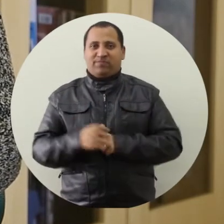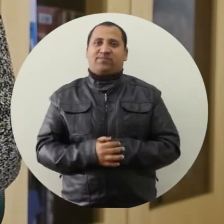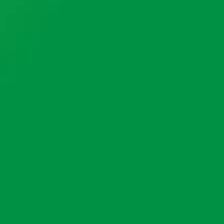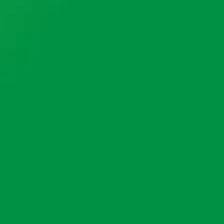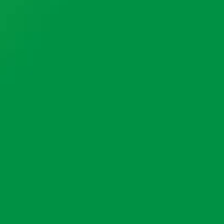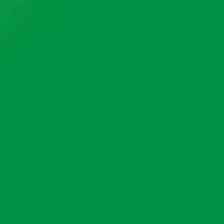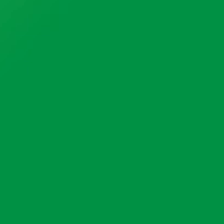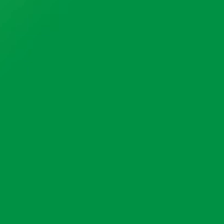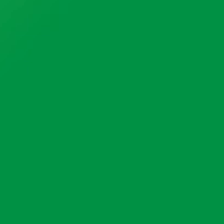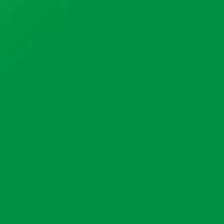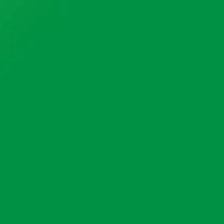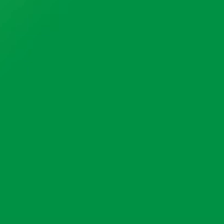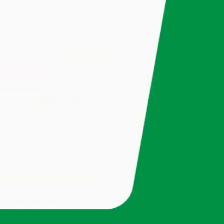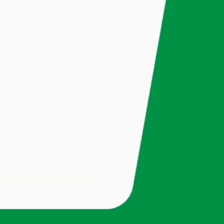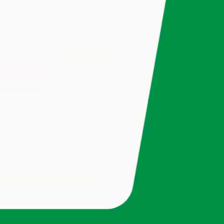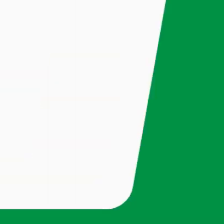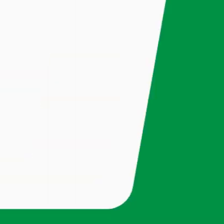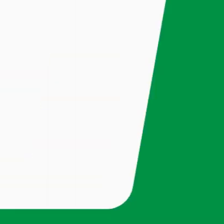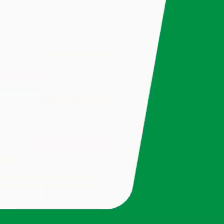contaminados.